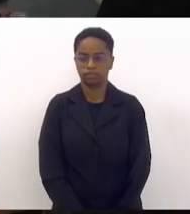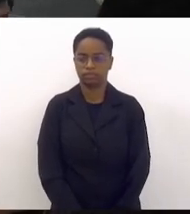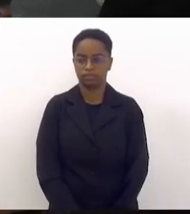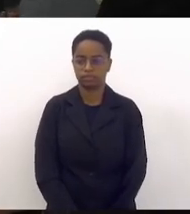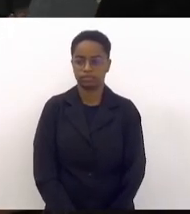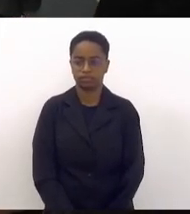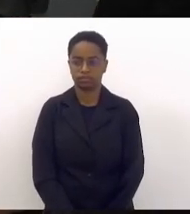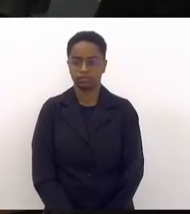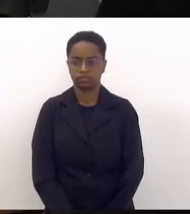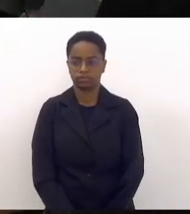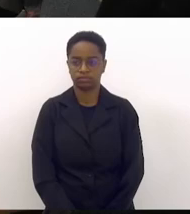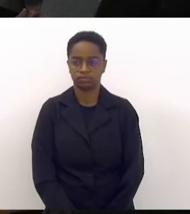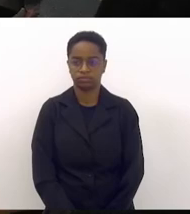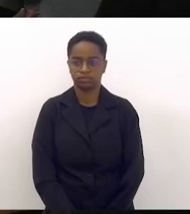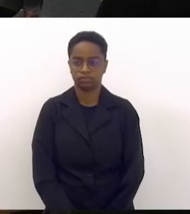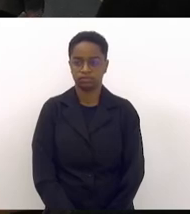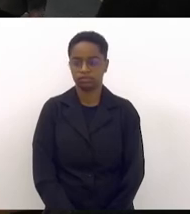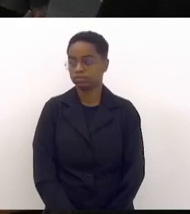Obrigado. Obrigado.